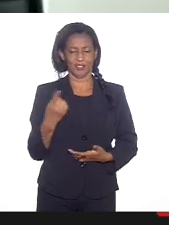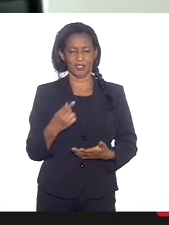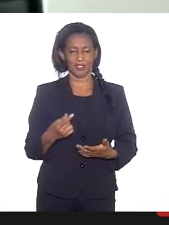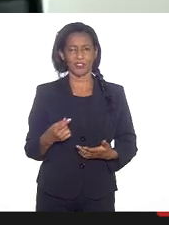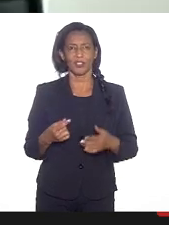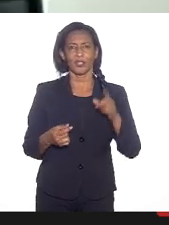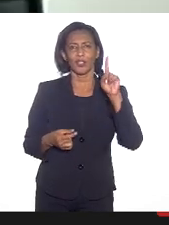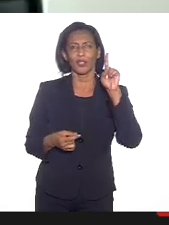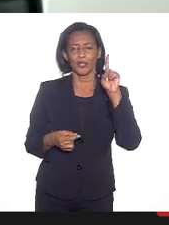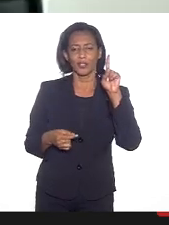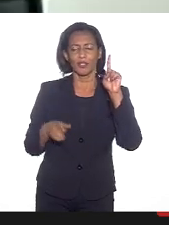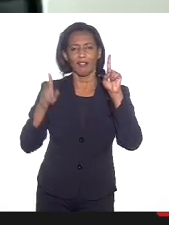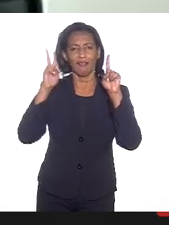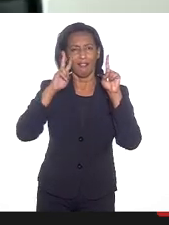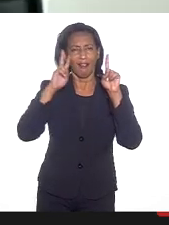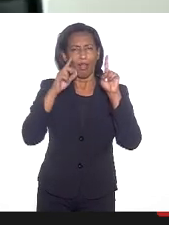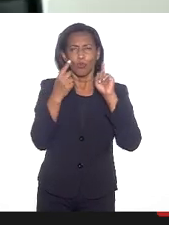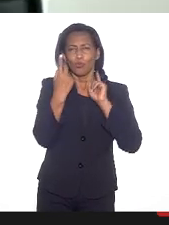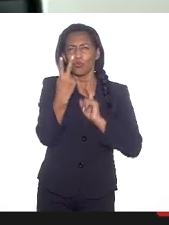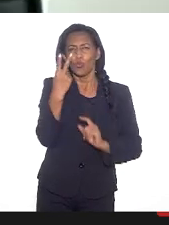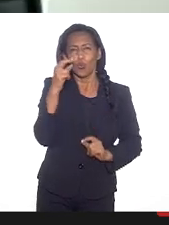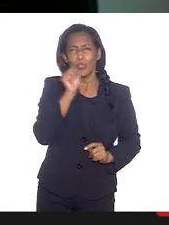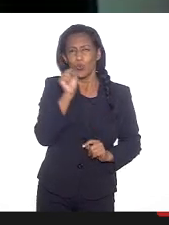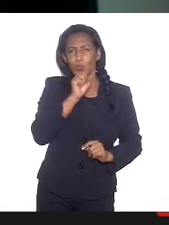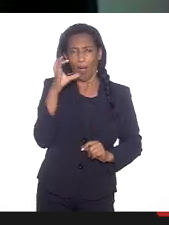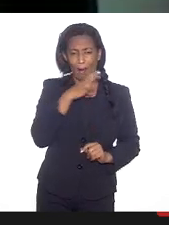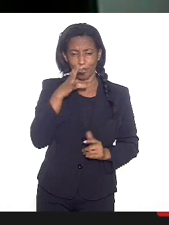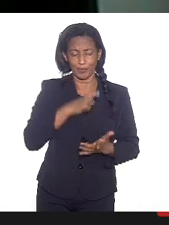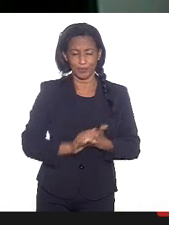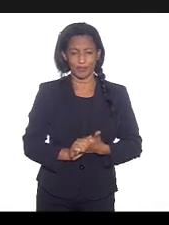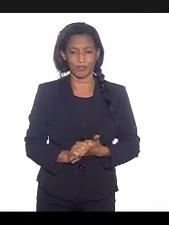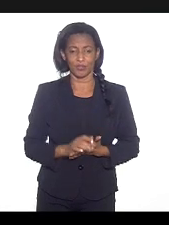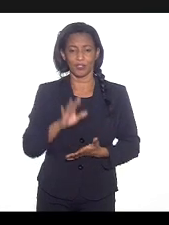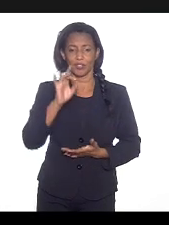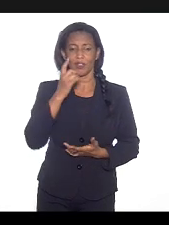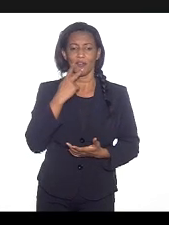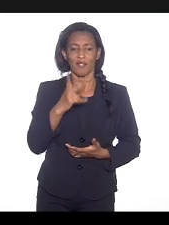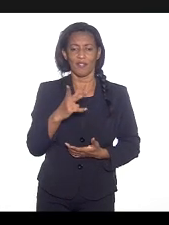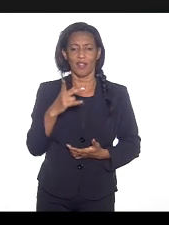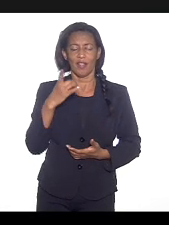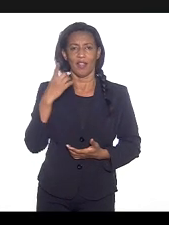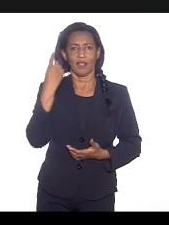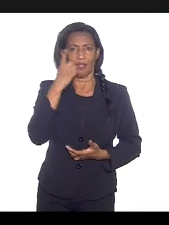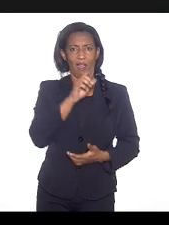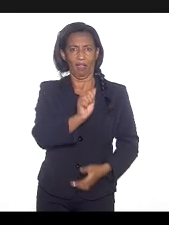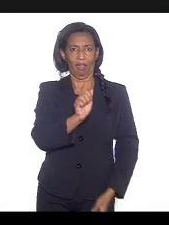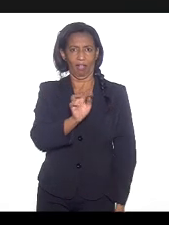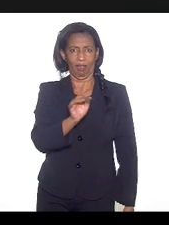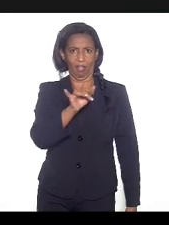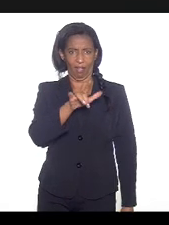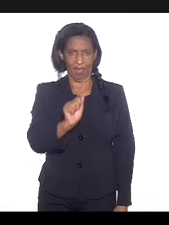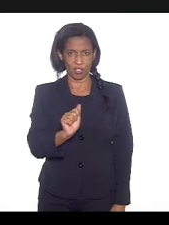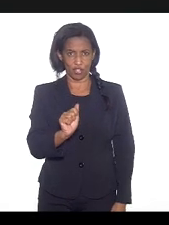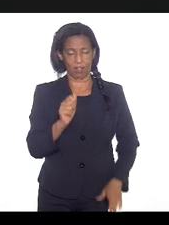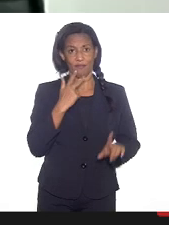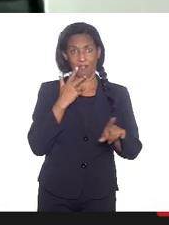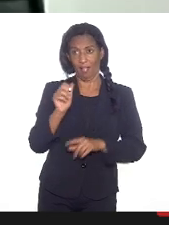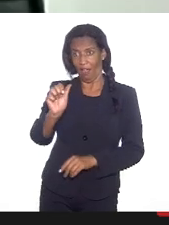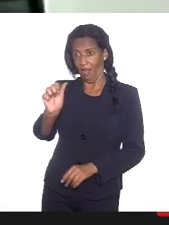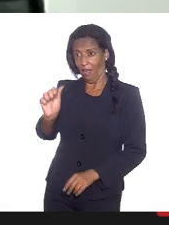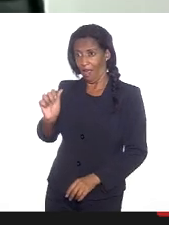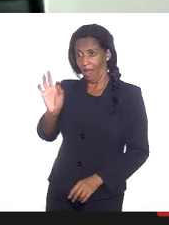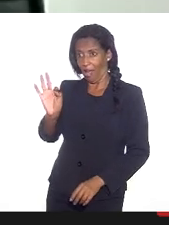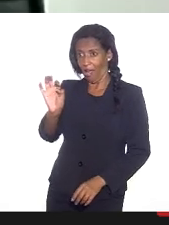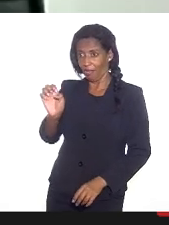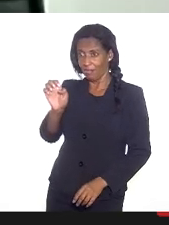Pois não? quebrando o protocolo, dois segundos, só para dizer ao deputado Atlas que o ateu, ele tem